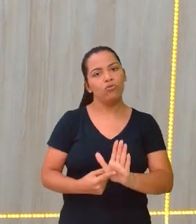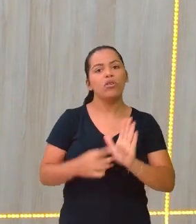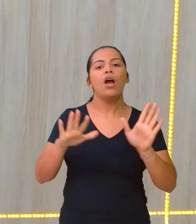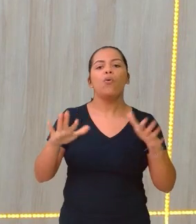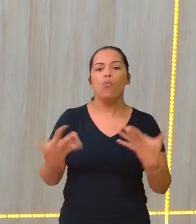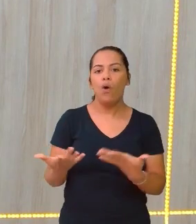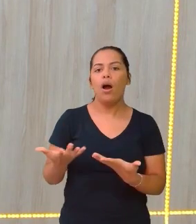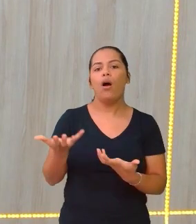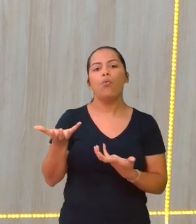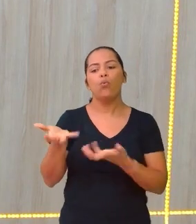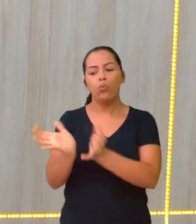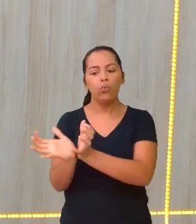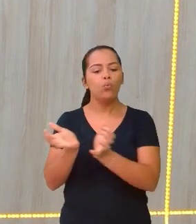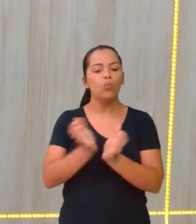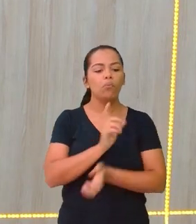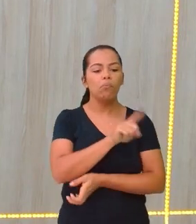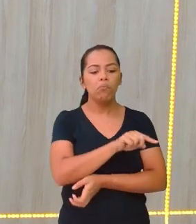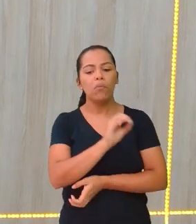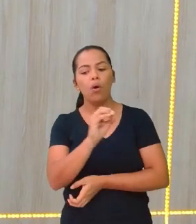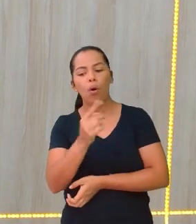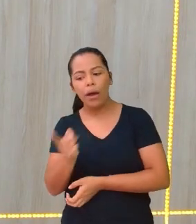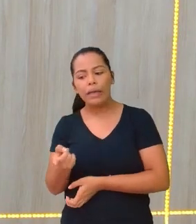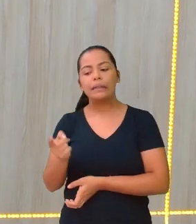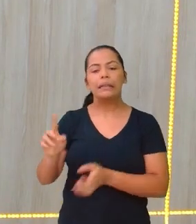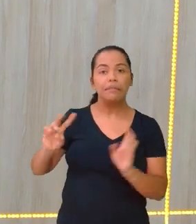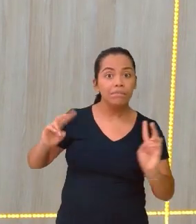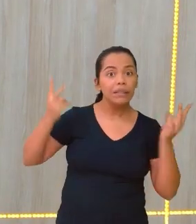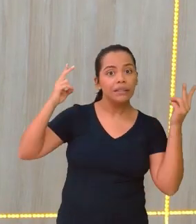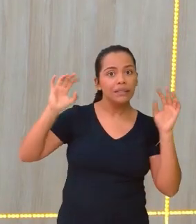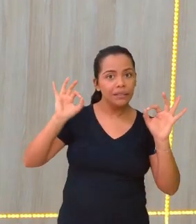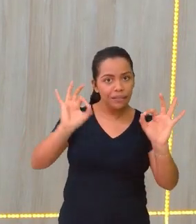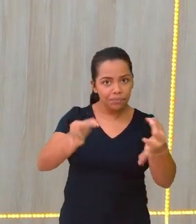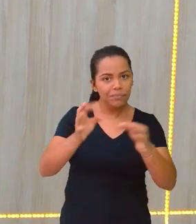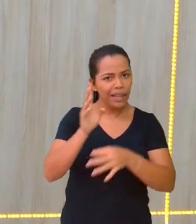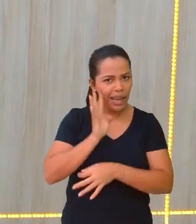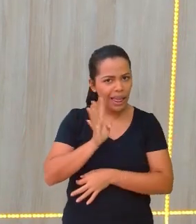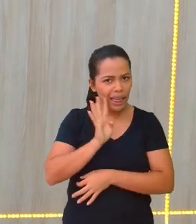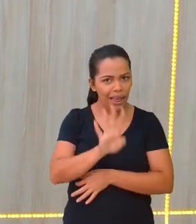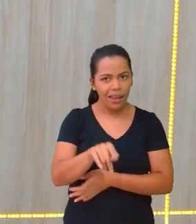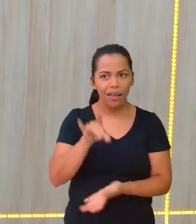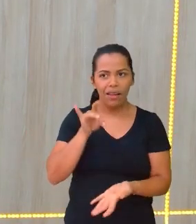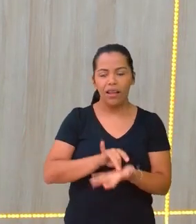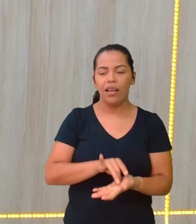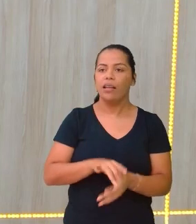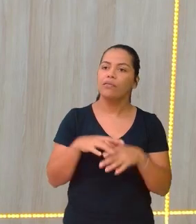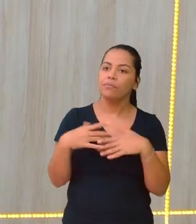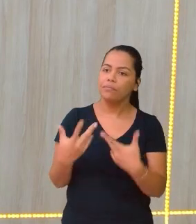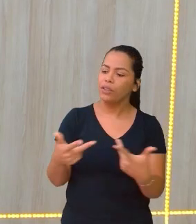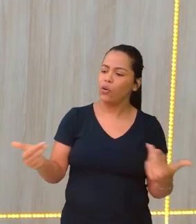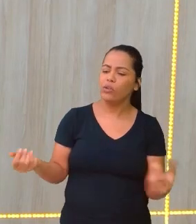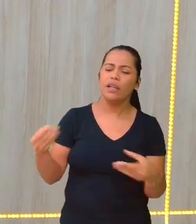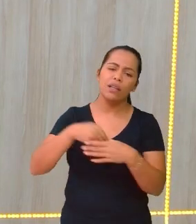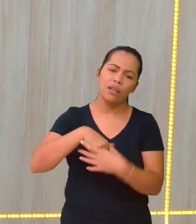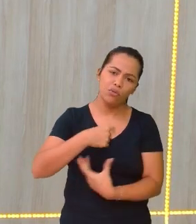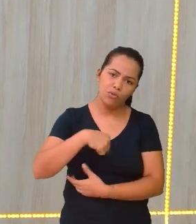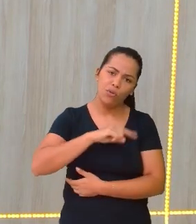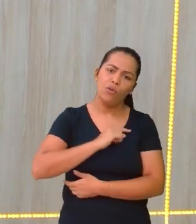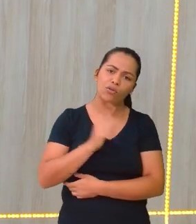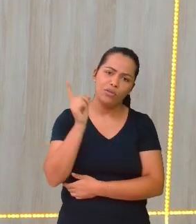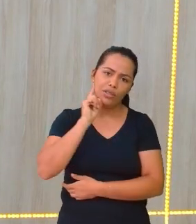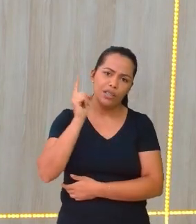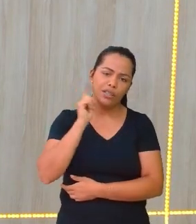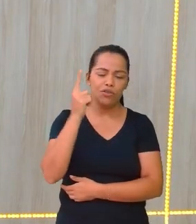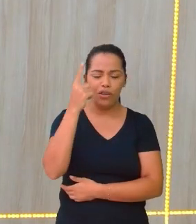é o time, qual é o grupo que vai vencer essa prova. Legal, não é pessoal? Algo que faz parte do dia a dia. Vejam que